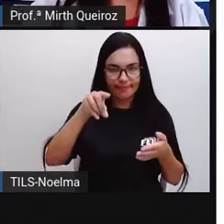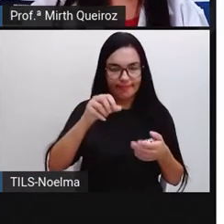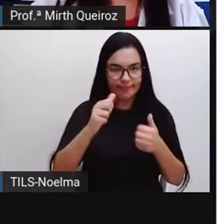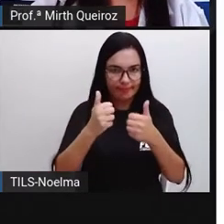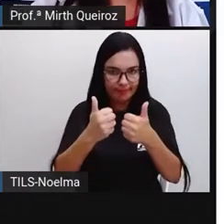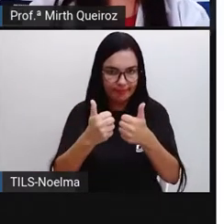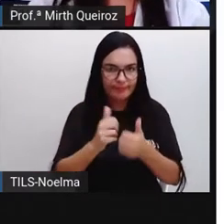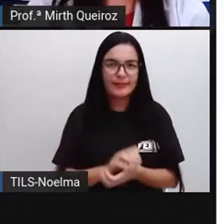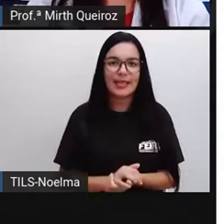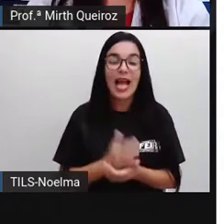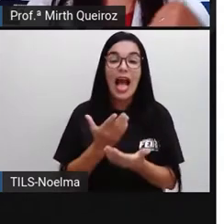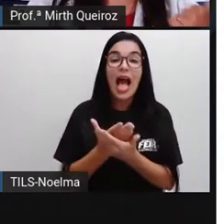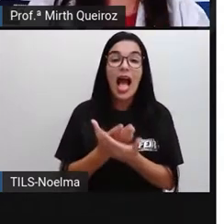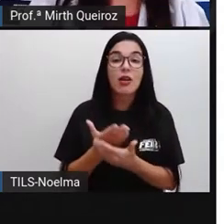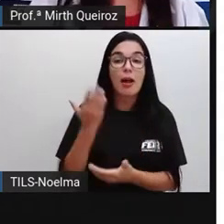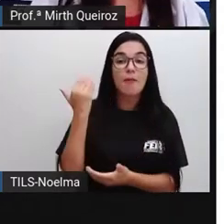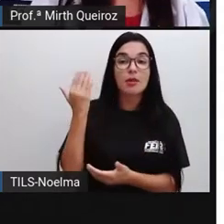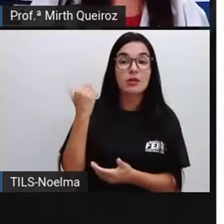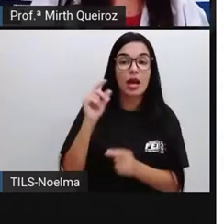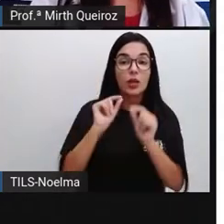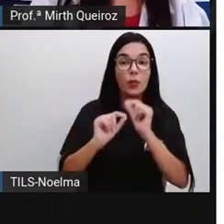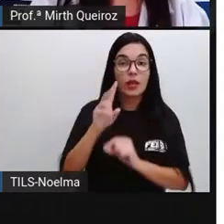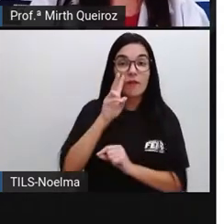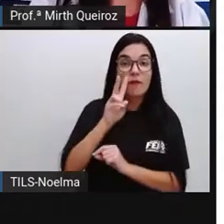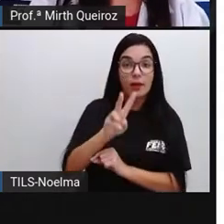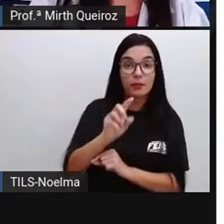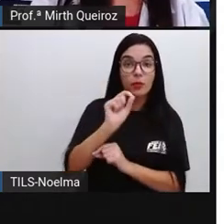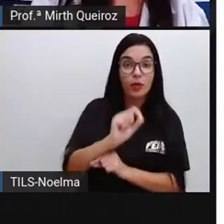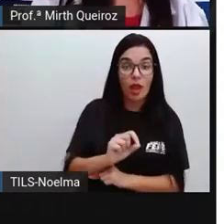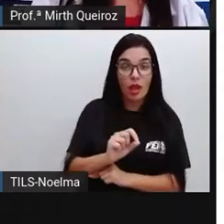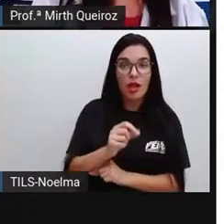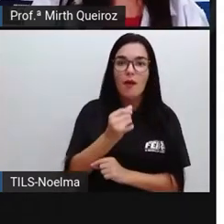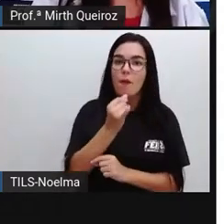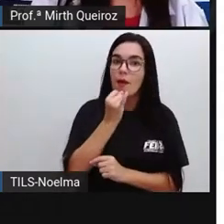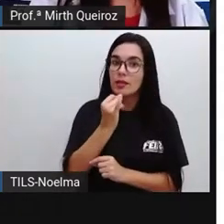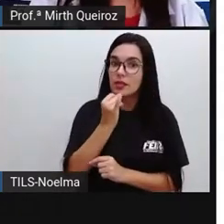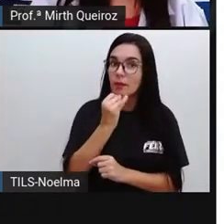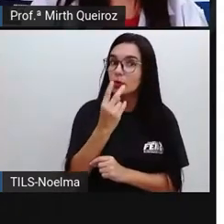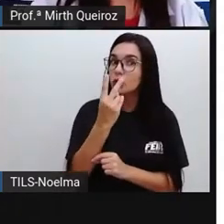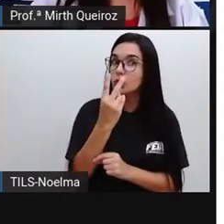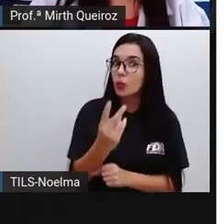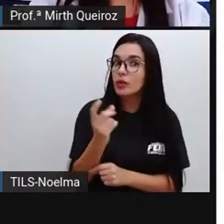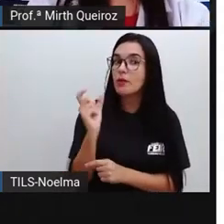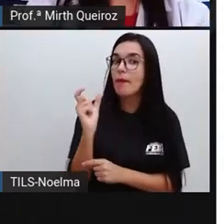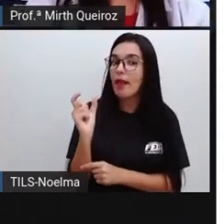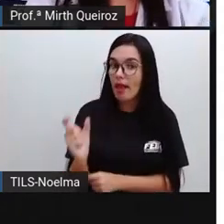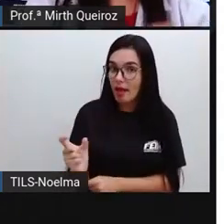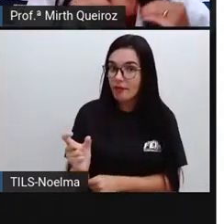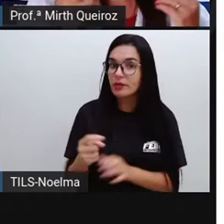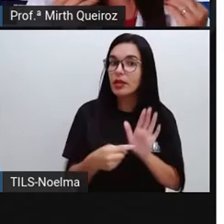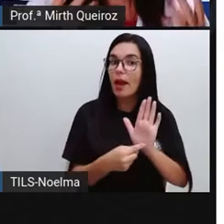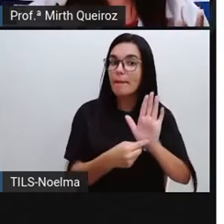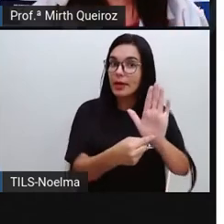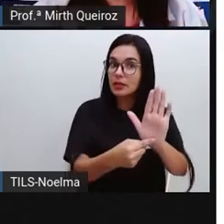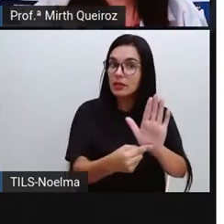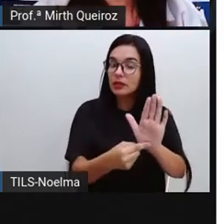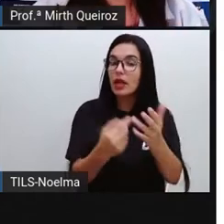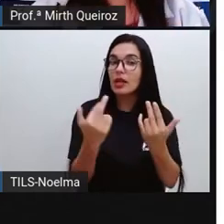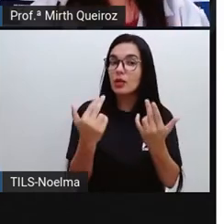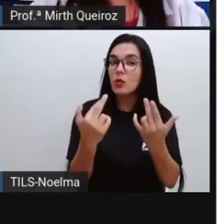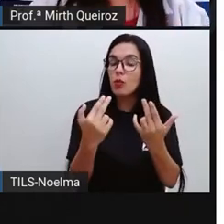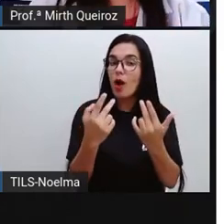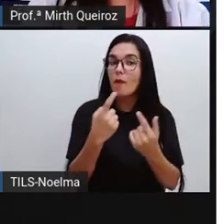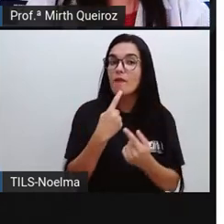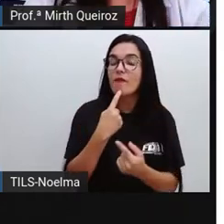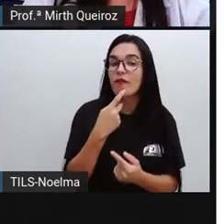escrita. Na aula anterior, vimos um exemplo de duas palavras que apresentam a mesma